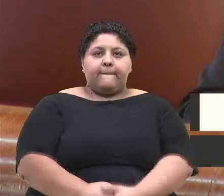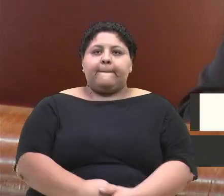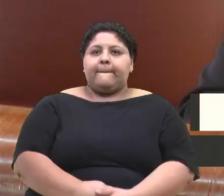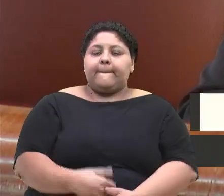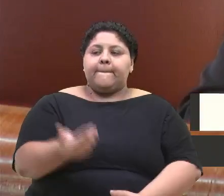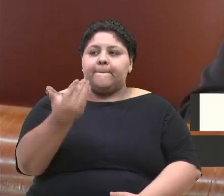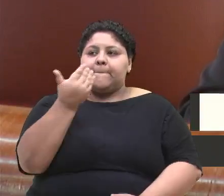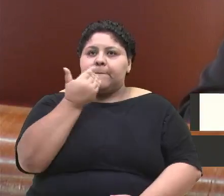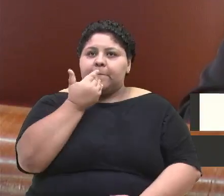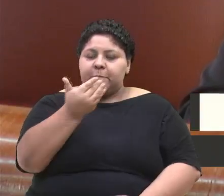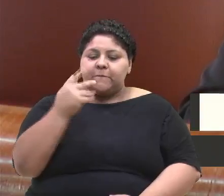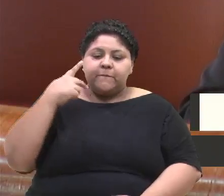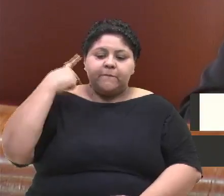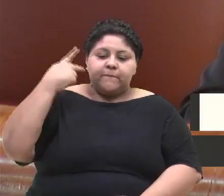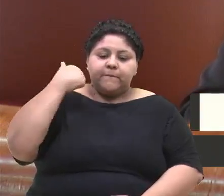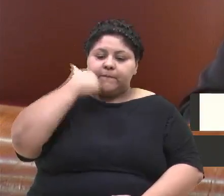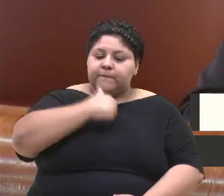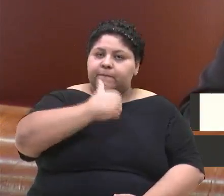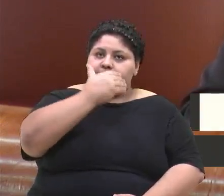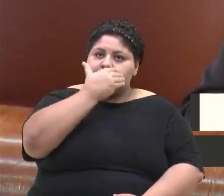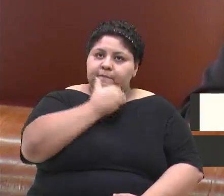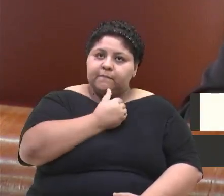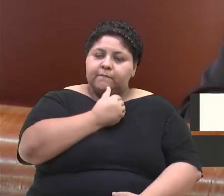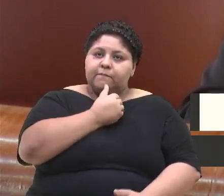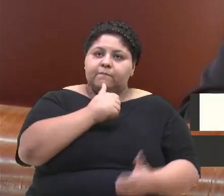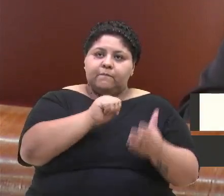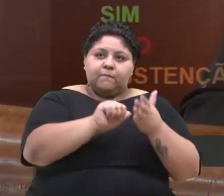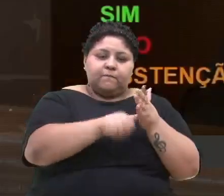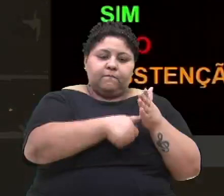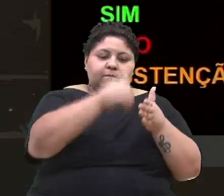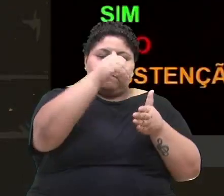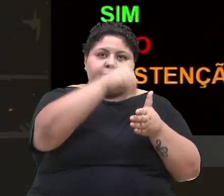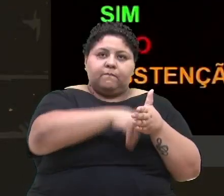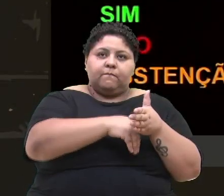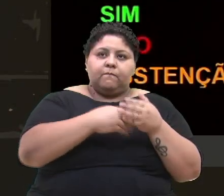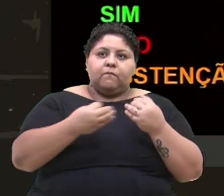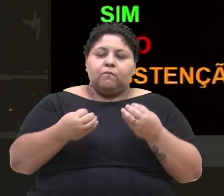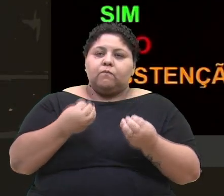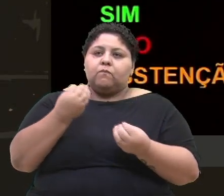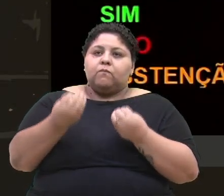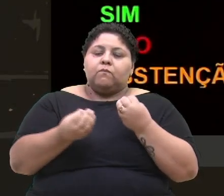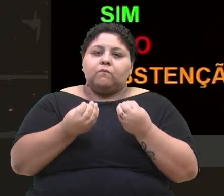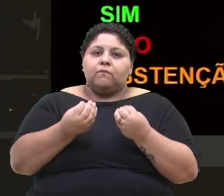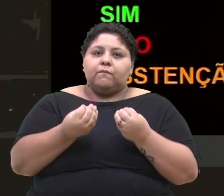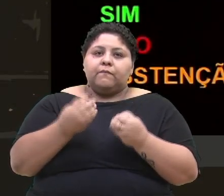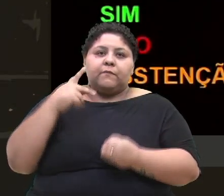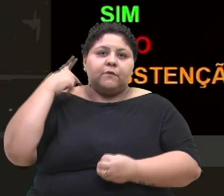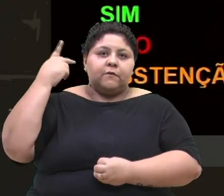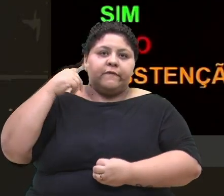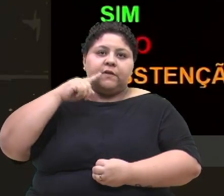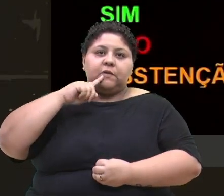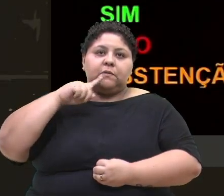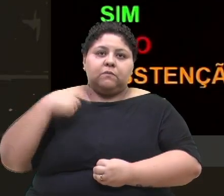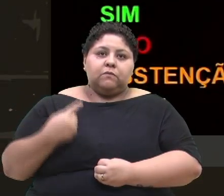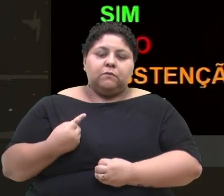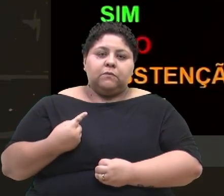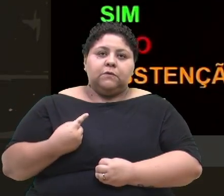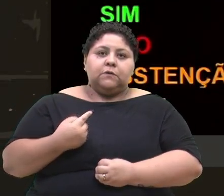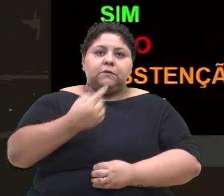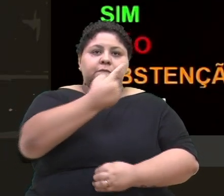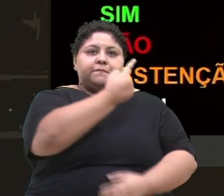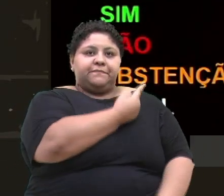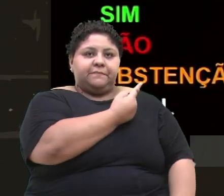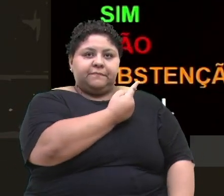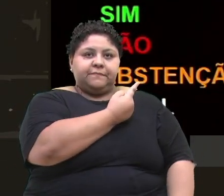Solicito os vereadores e vereadoras que registrem seus votos. Como vota a vereadora Gladys Frisso? Eu